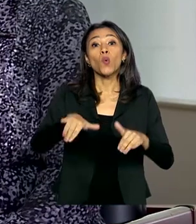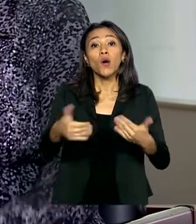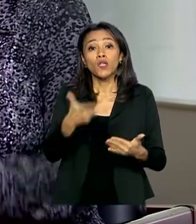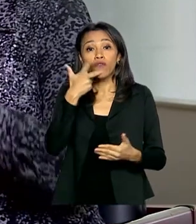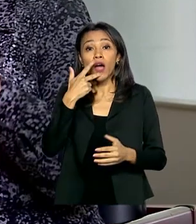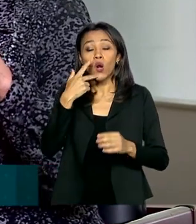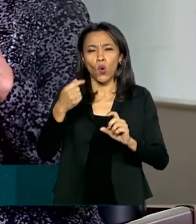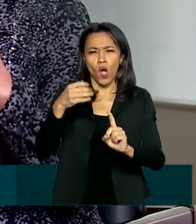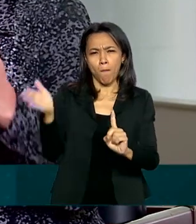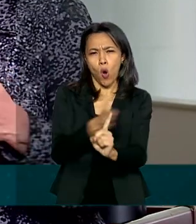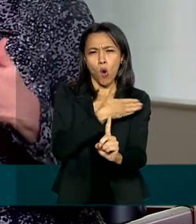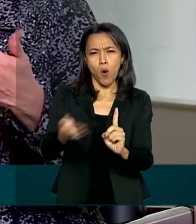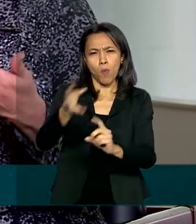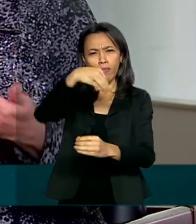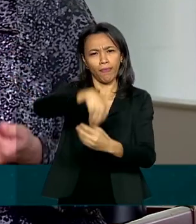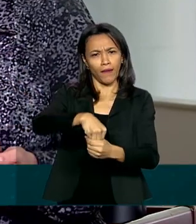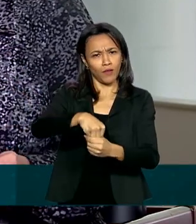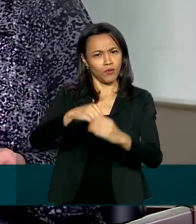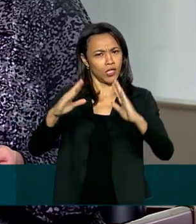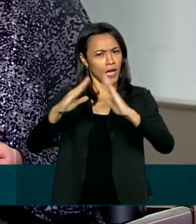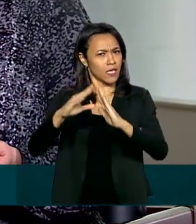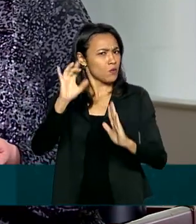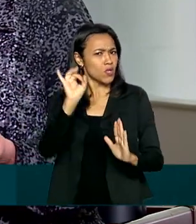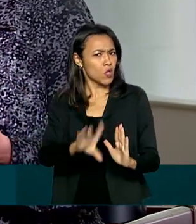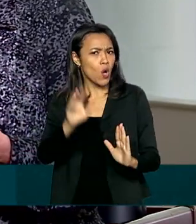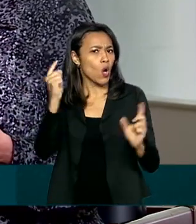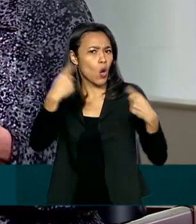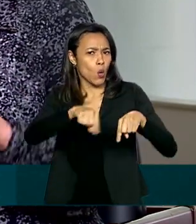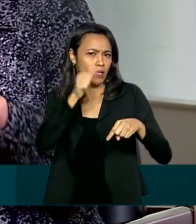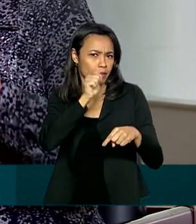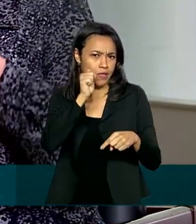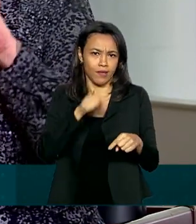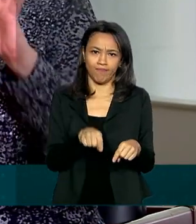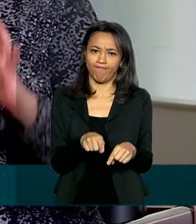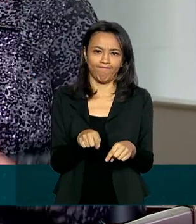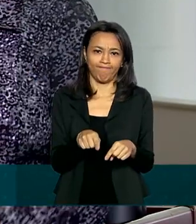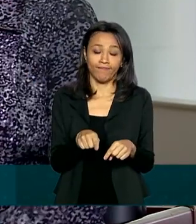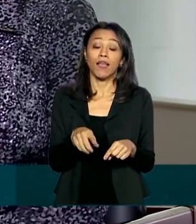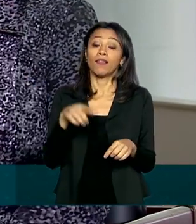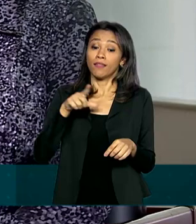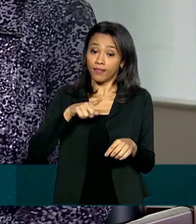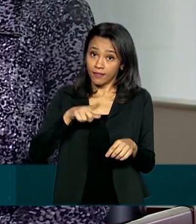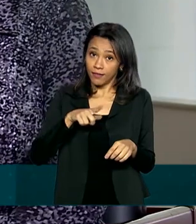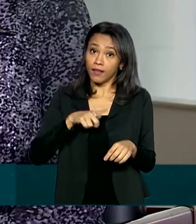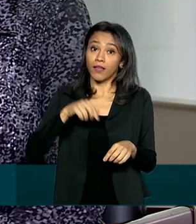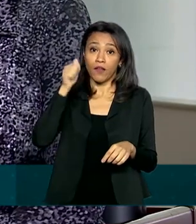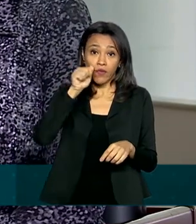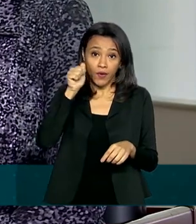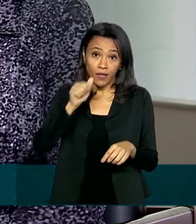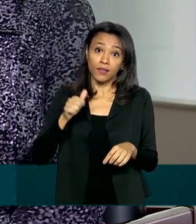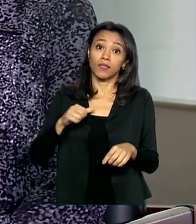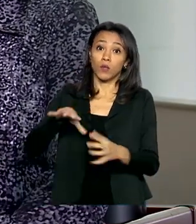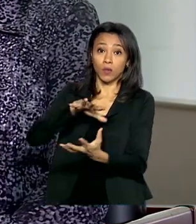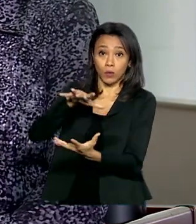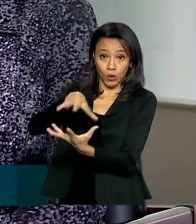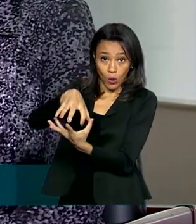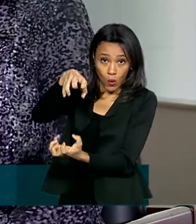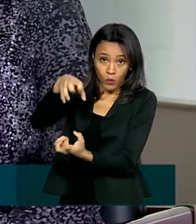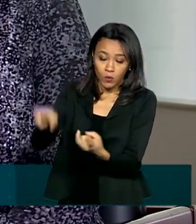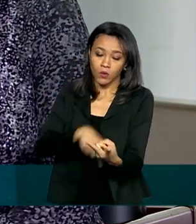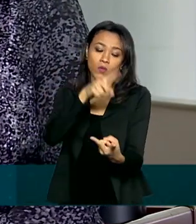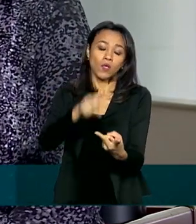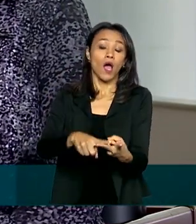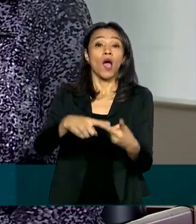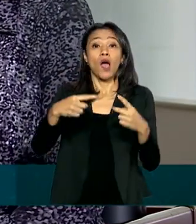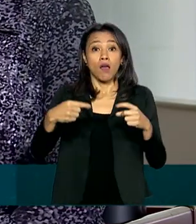entender que não é só a violência contra a mulher. Nós temos aqui a violência contra a pessoa idosa, a violência